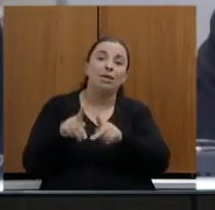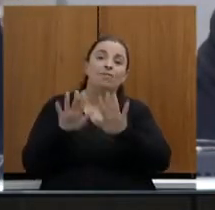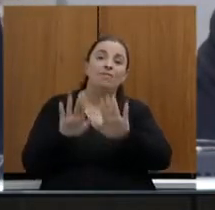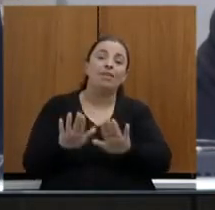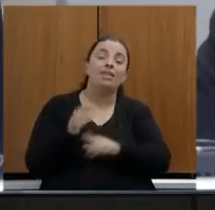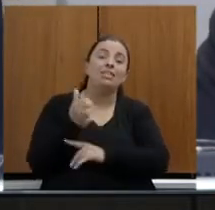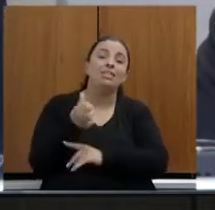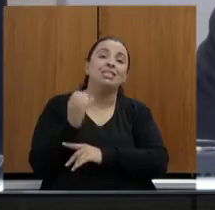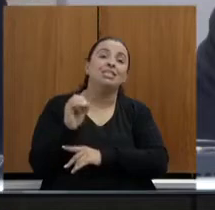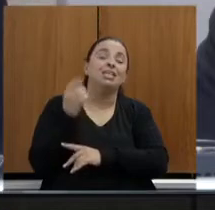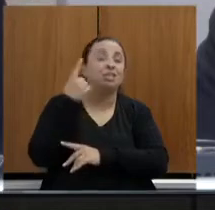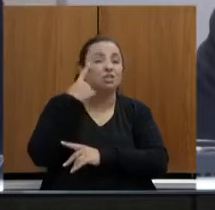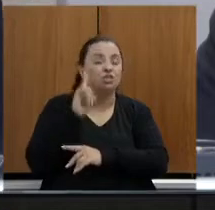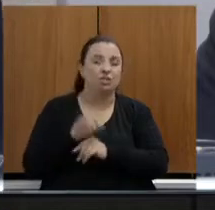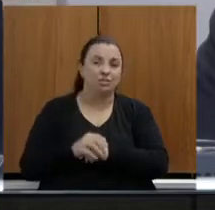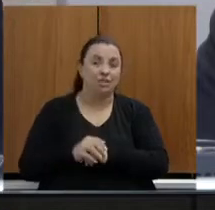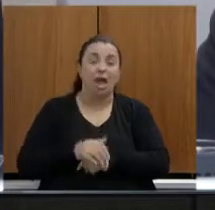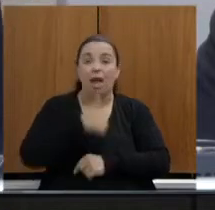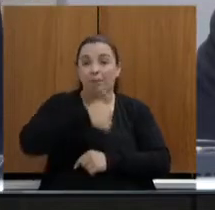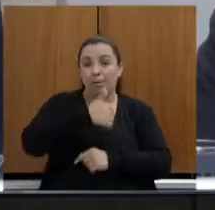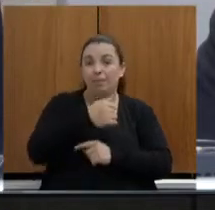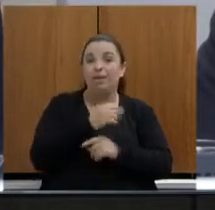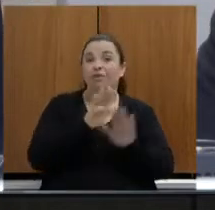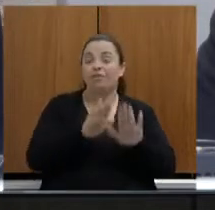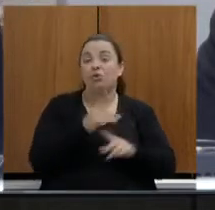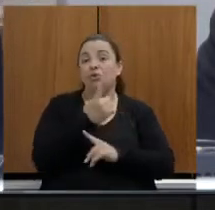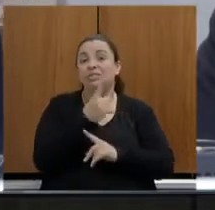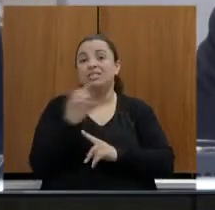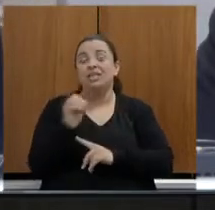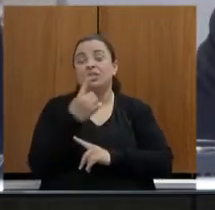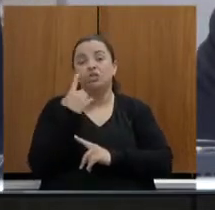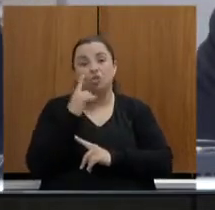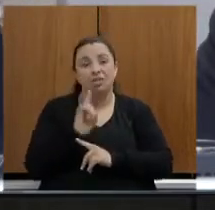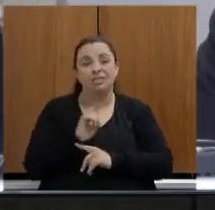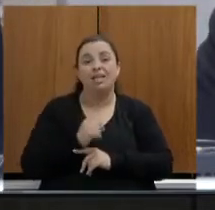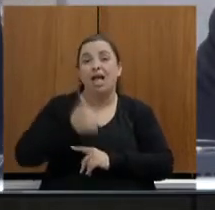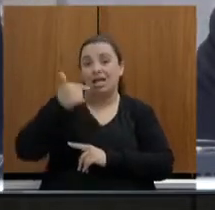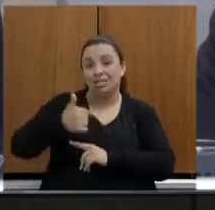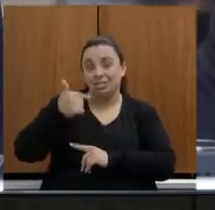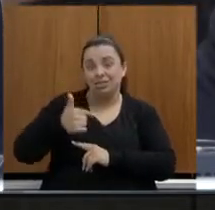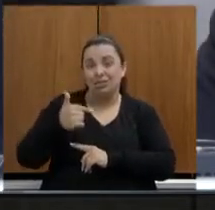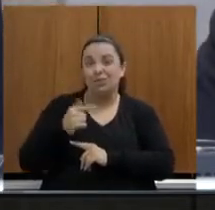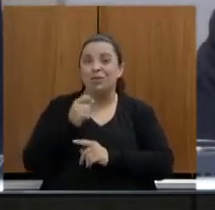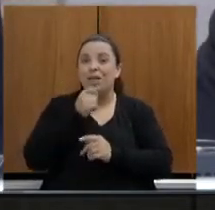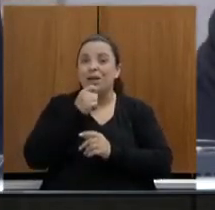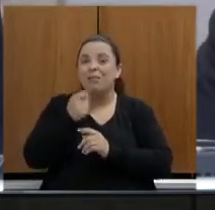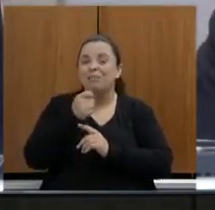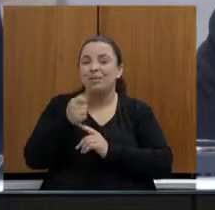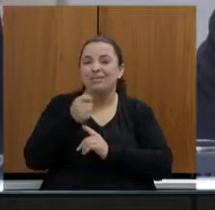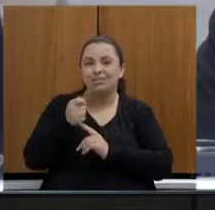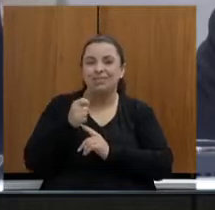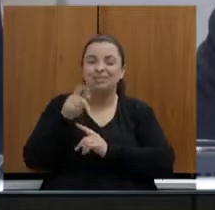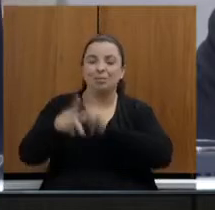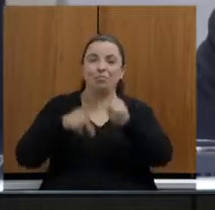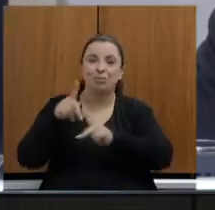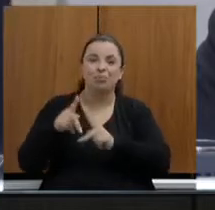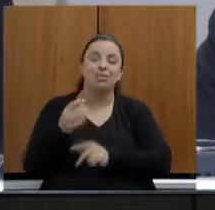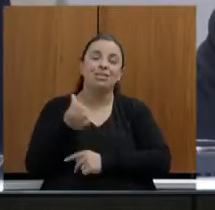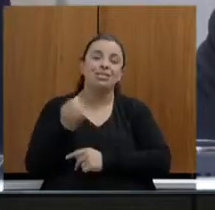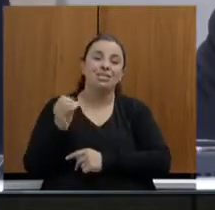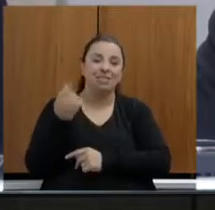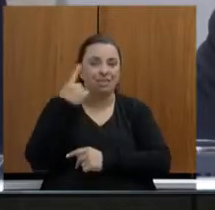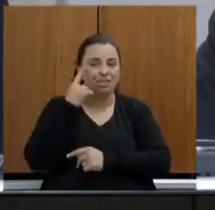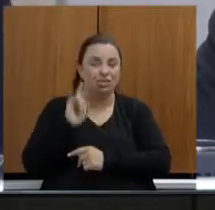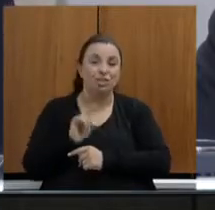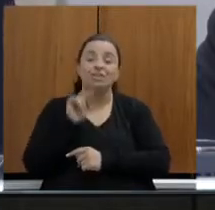pública 100 dias, a segunda consulta pública 60 dias. Então, nós fizemos... o projeto de infraestrutura no país que ficou